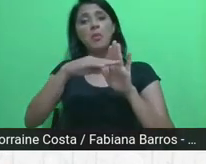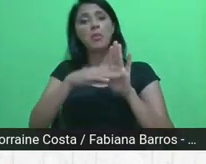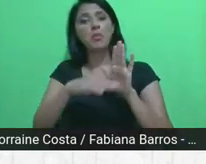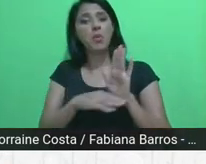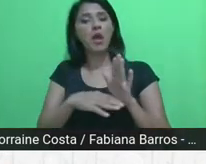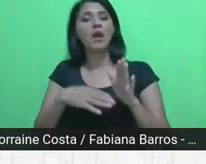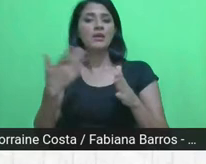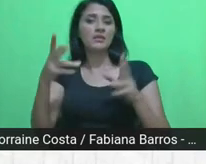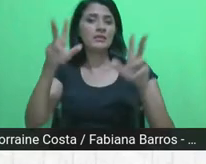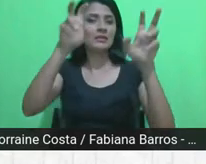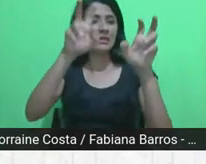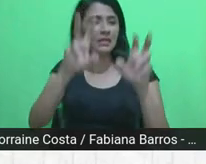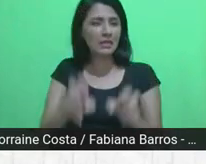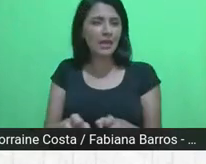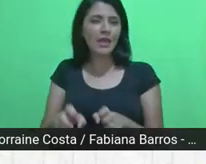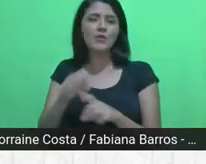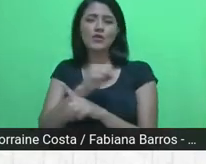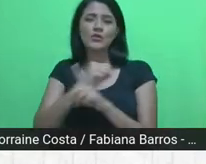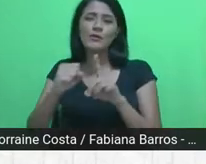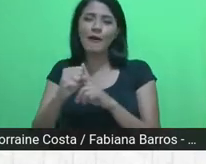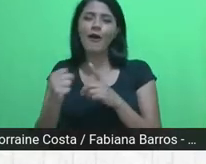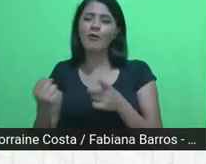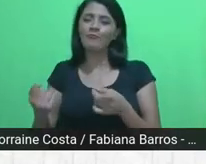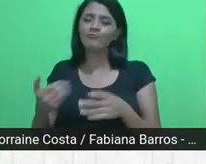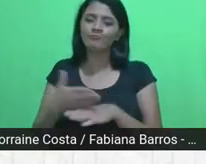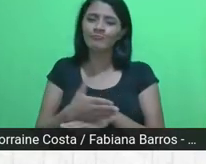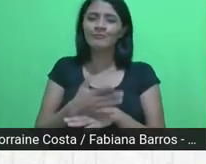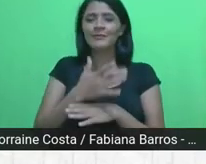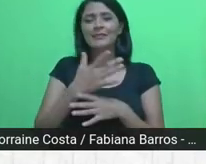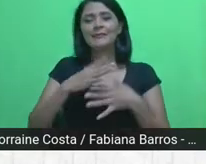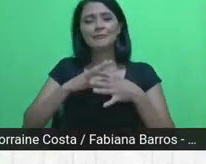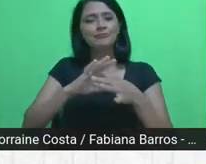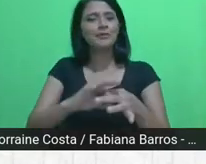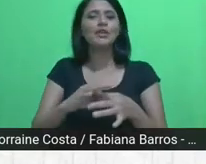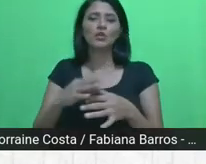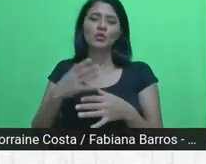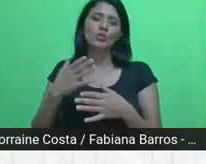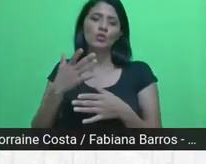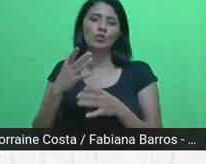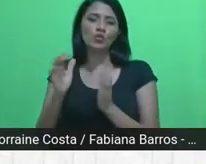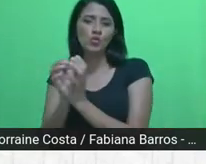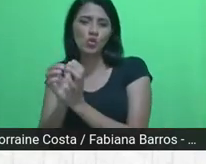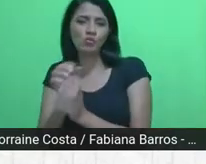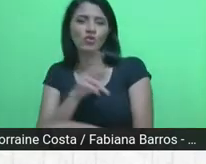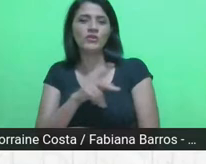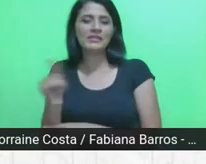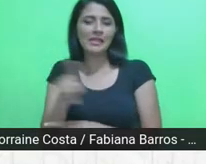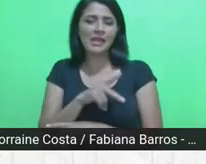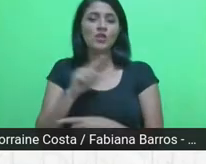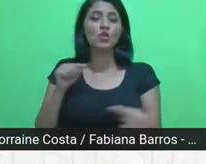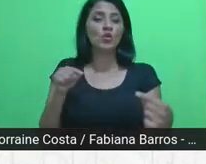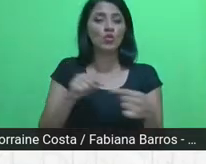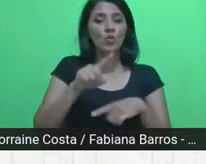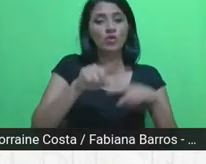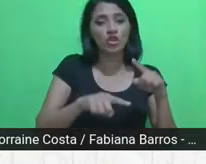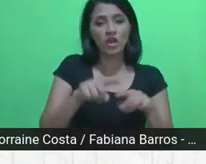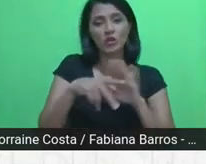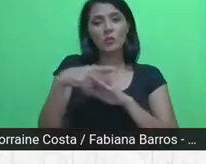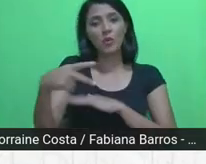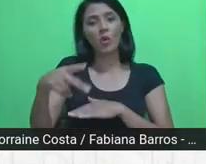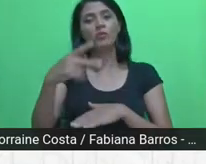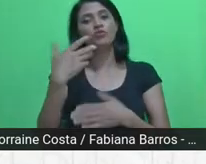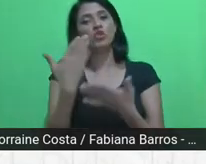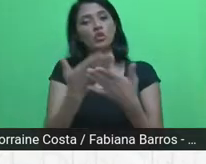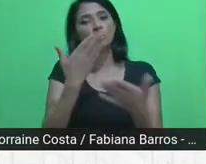desse engajamento do corpo docente, dos próprios objetos de estudo, com a cidade real, com a